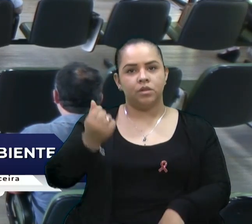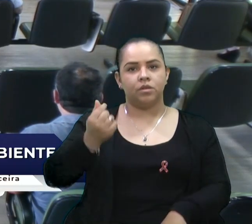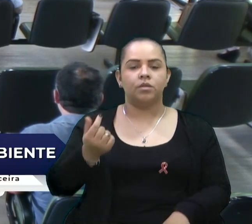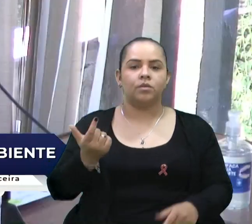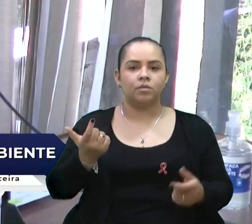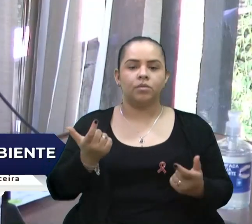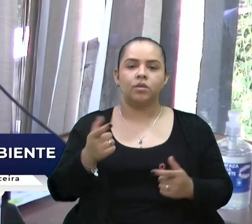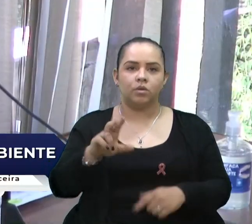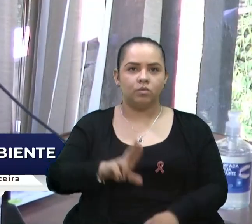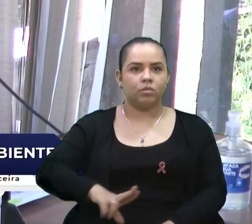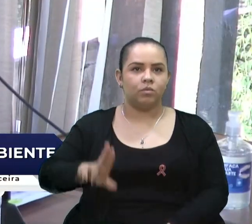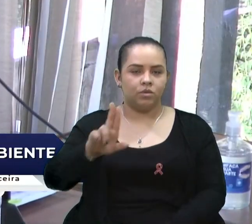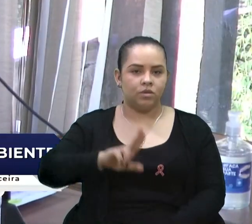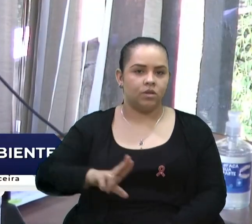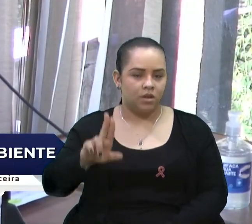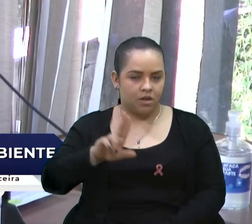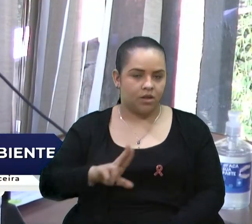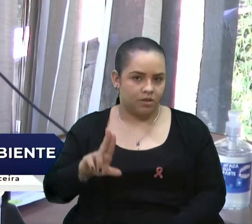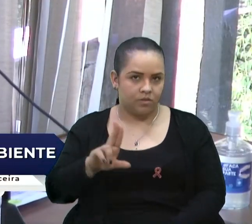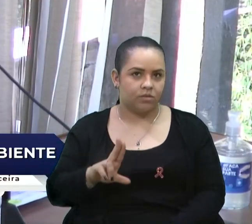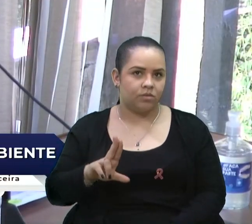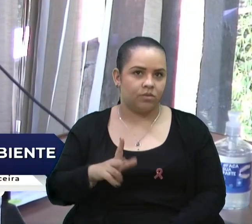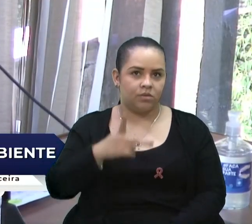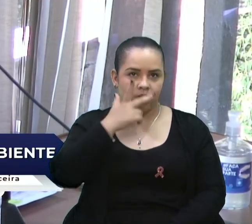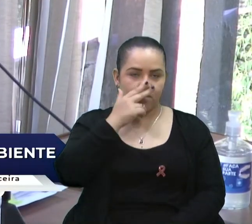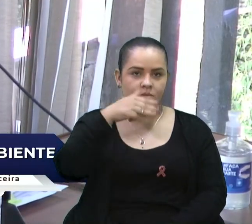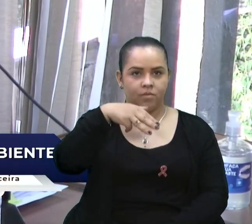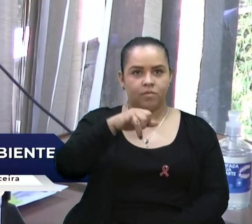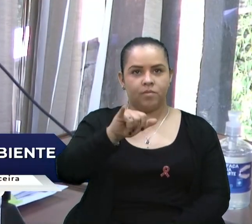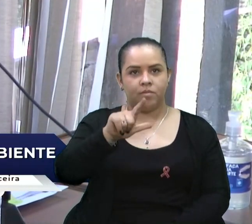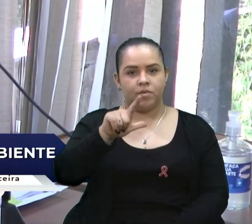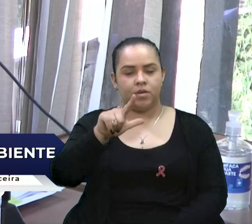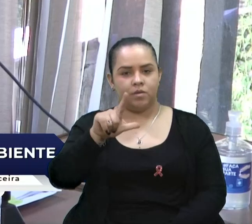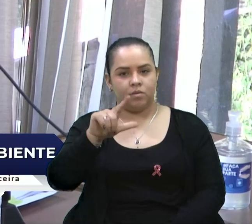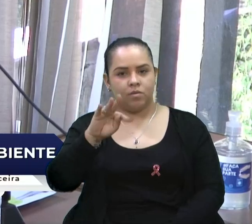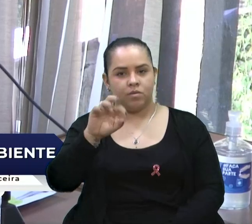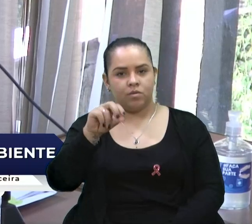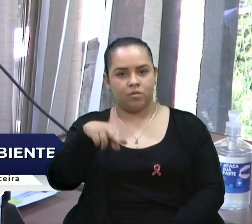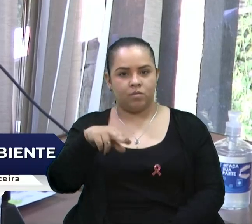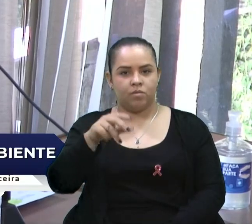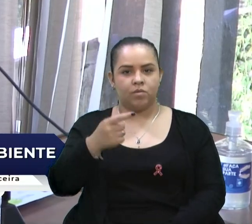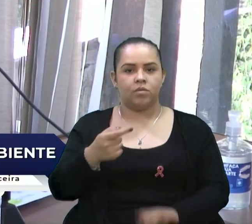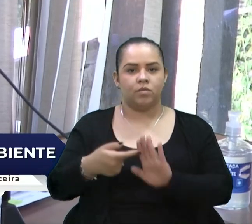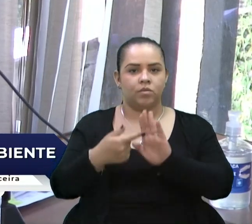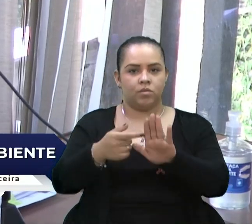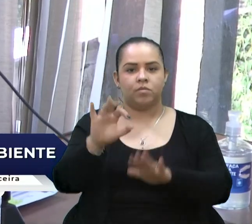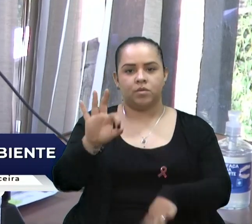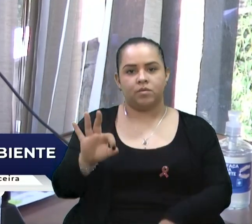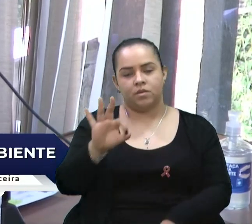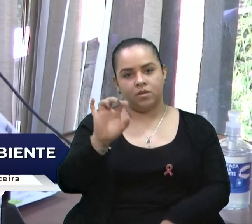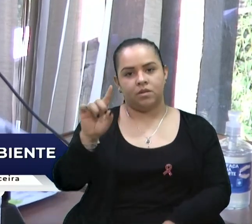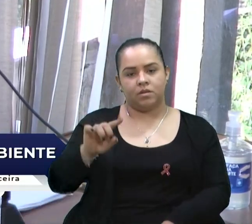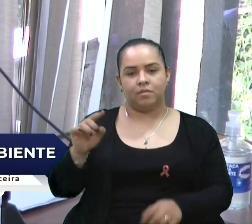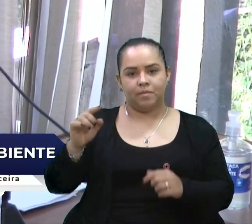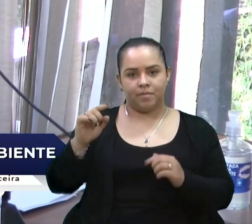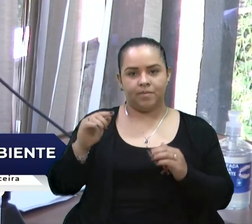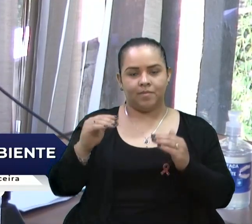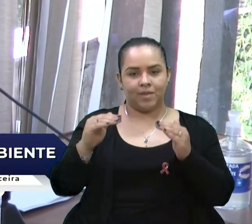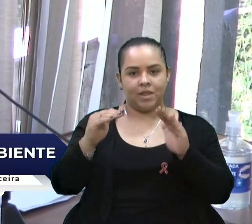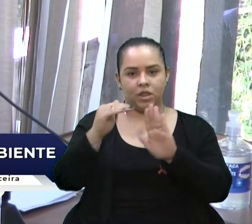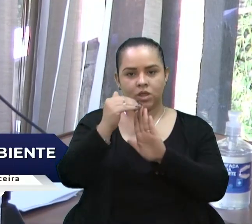consumidos, como o Milton bem colocou, percentualmente eles até são um pouco menores,